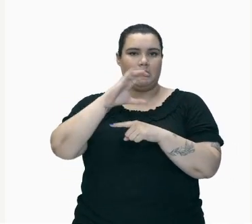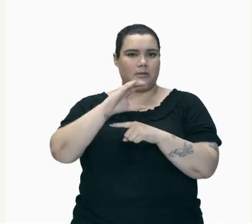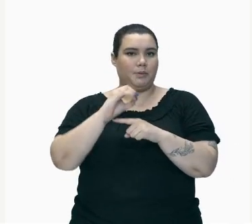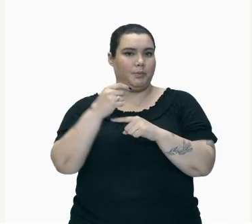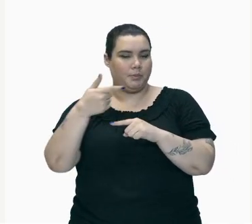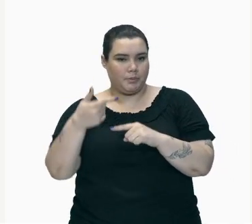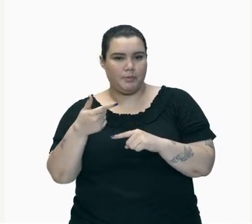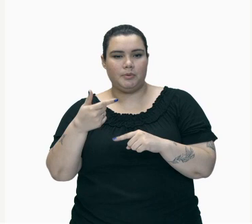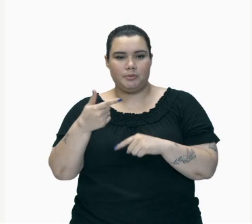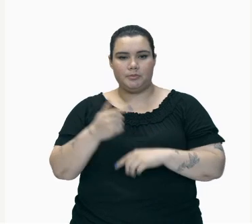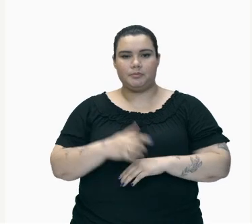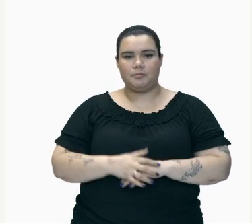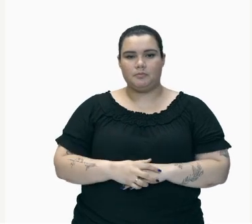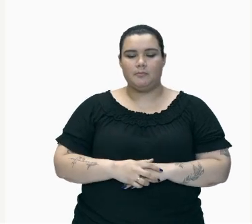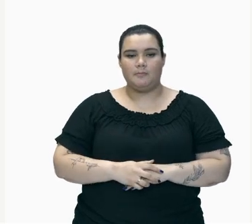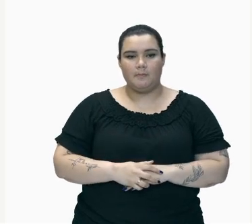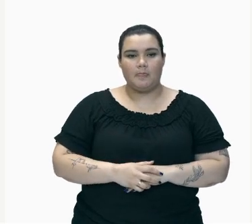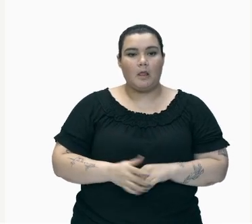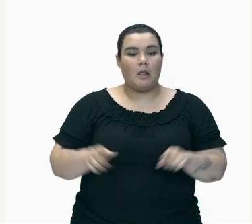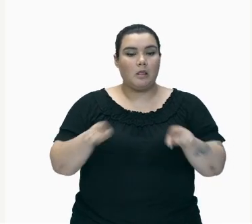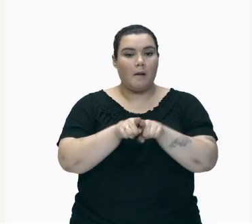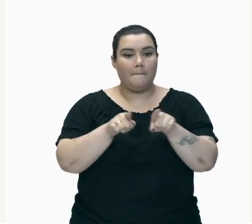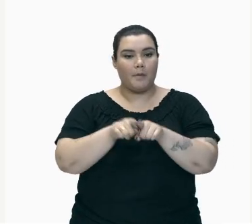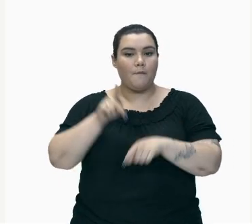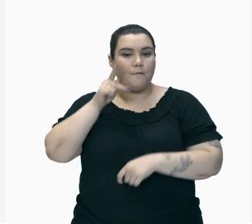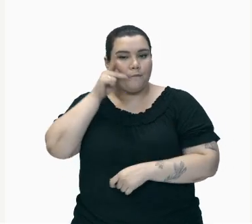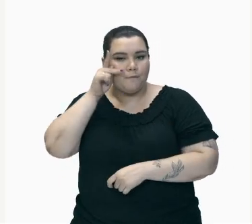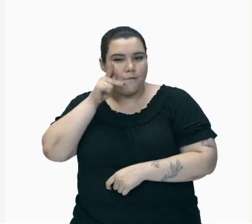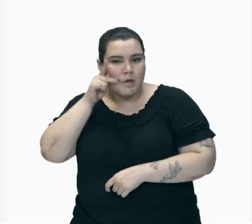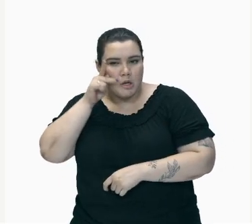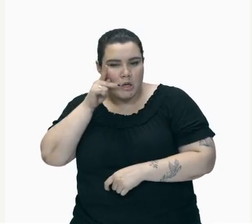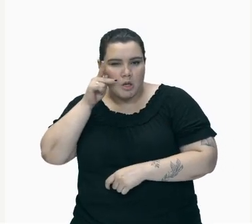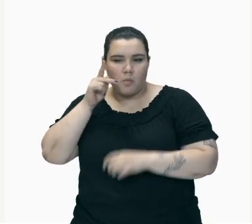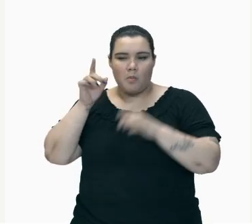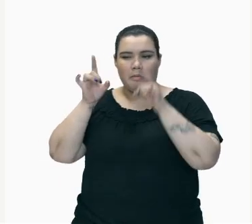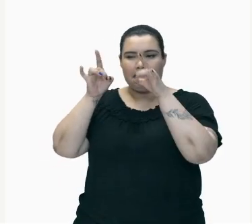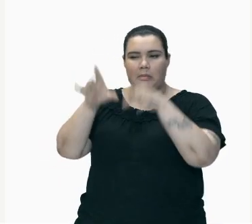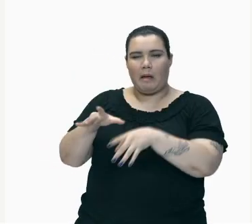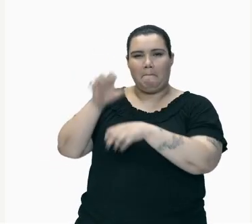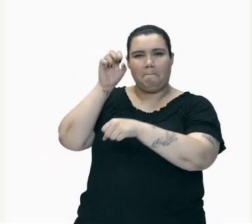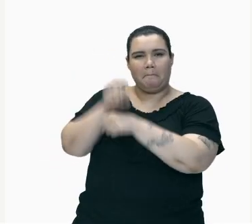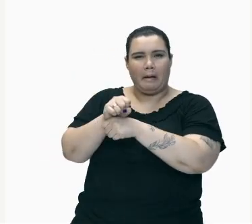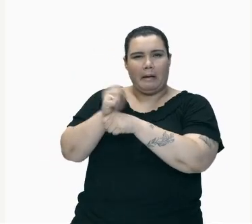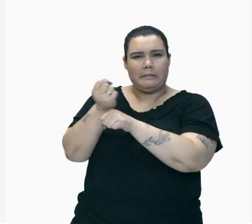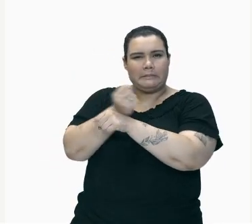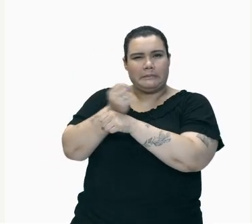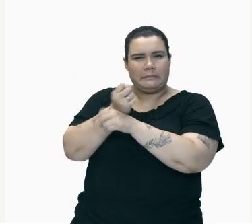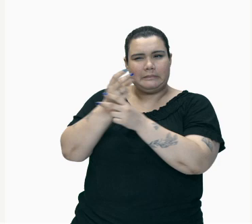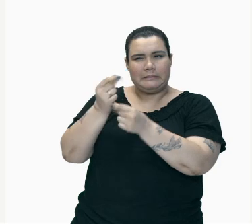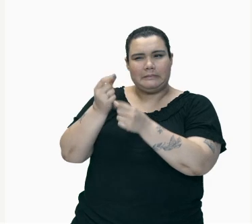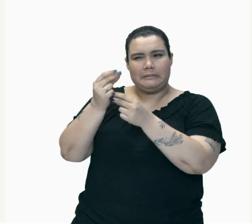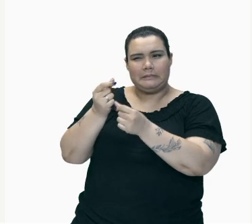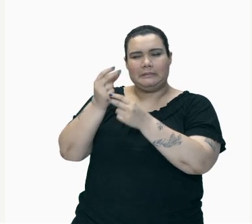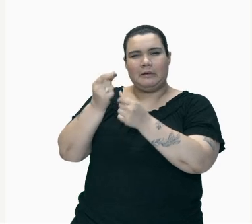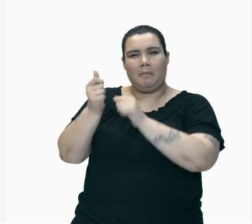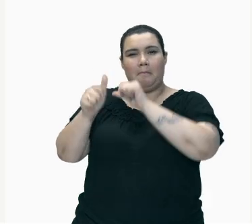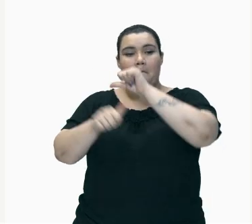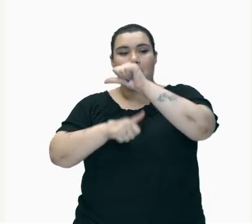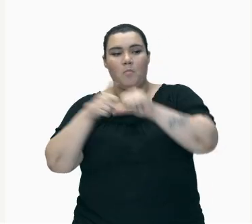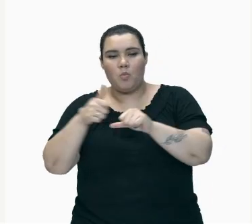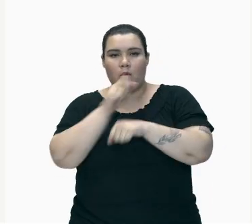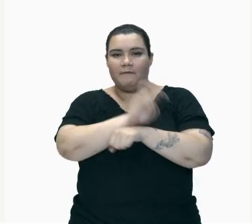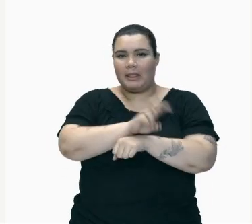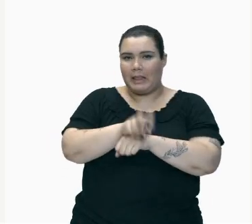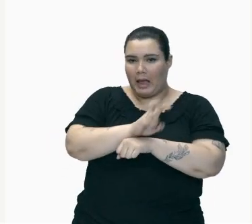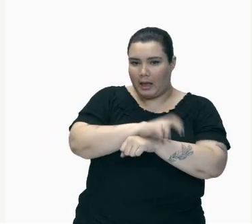Da Nossa Vida A Transformação De Vinho Em Vinagre Mudou A Estrutura Química E A Decomposição De Alimentos